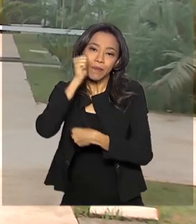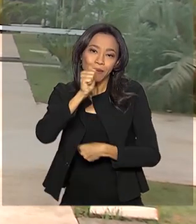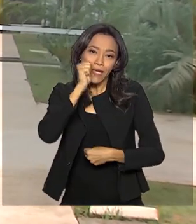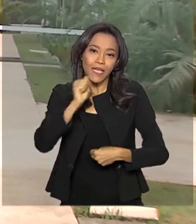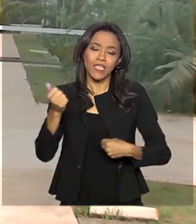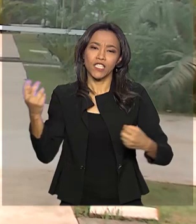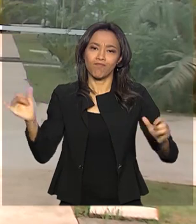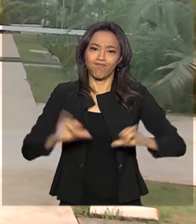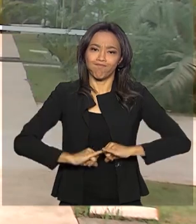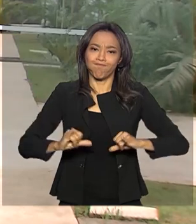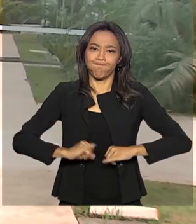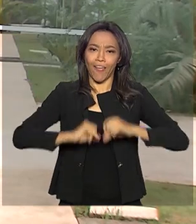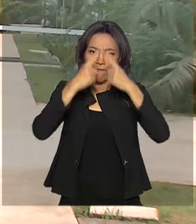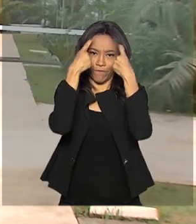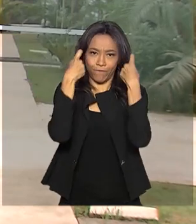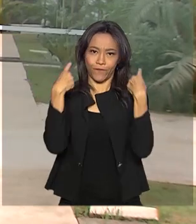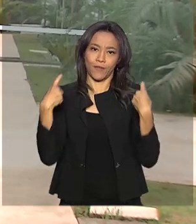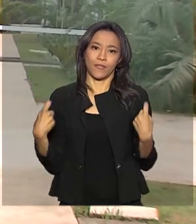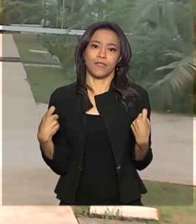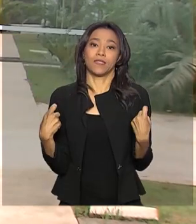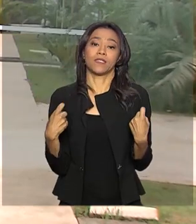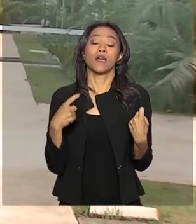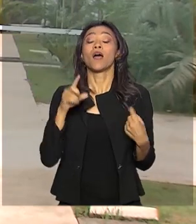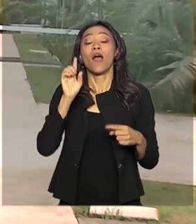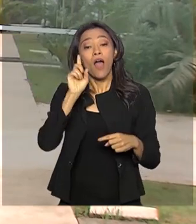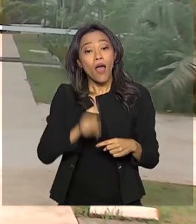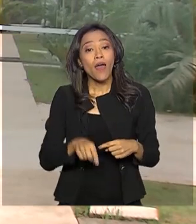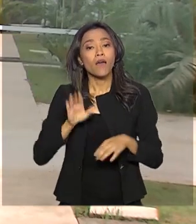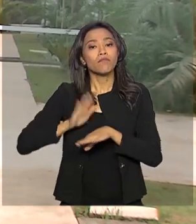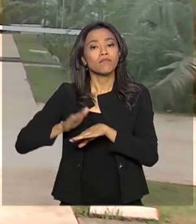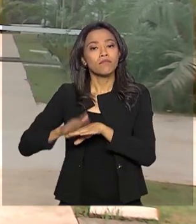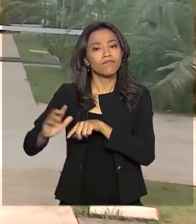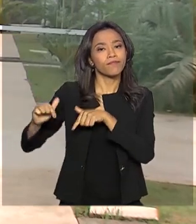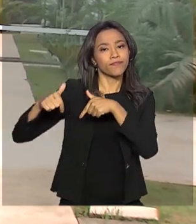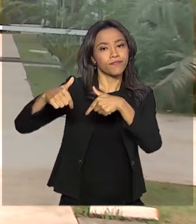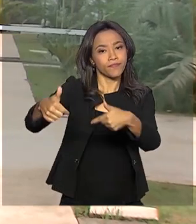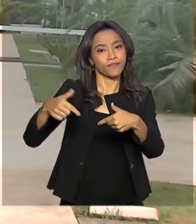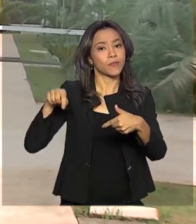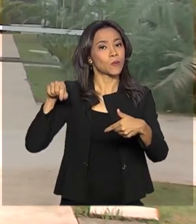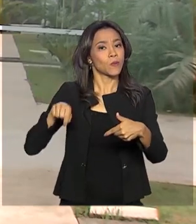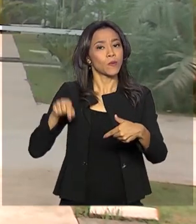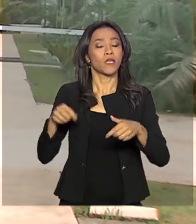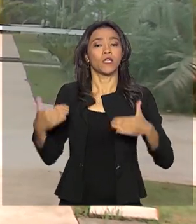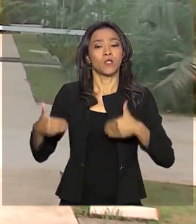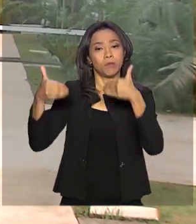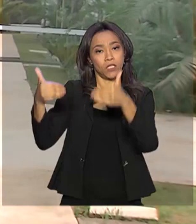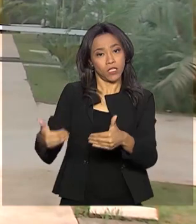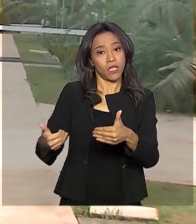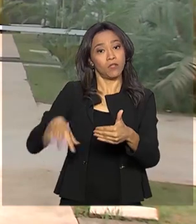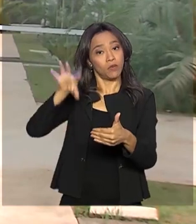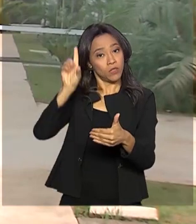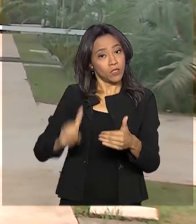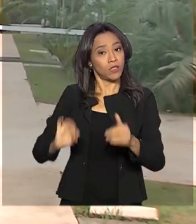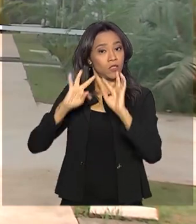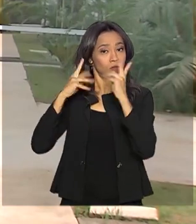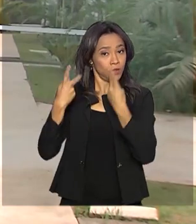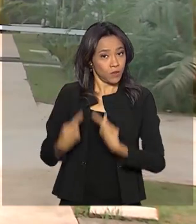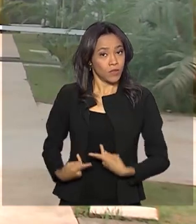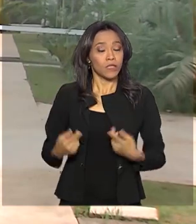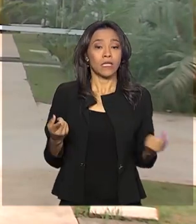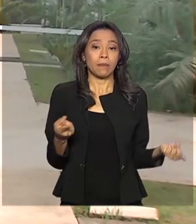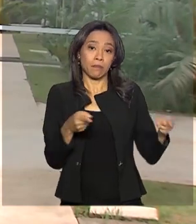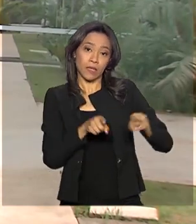Trata-se de uma iniciativa do Ministério da Mulher, Família e Direitos Humanos, em parceria com a